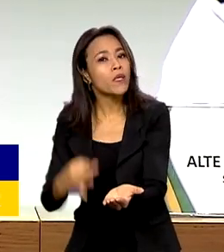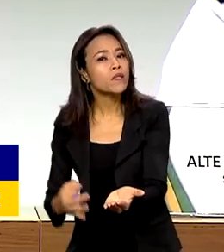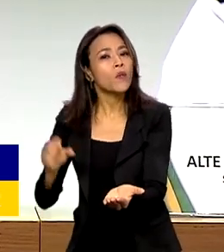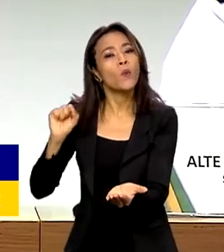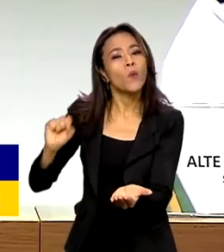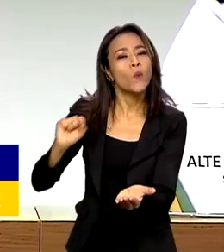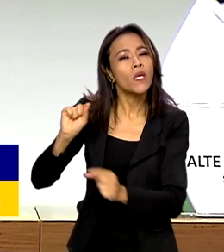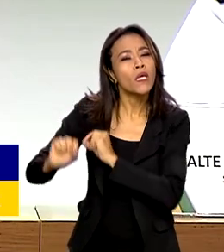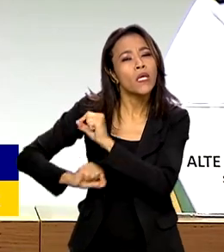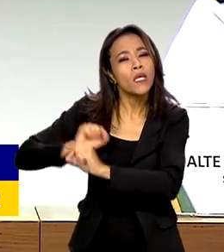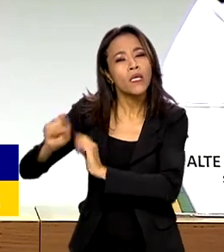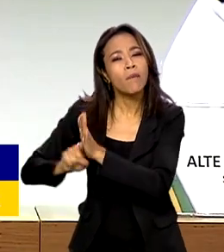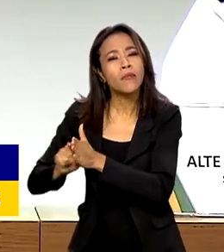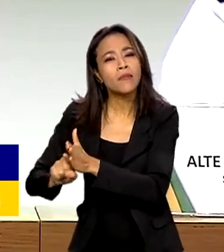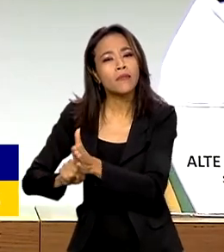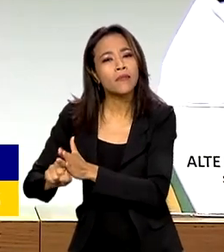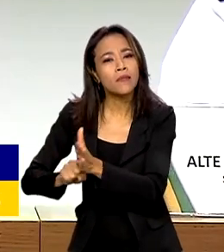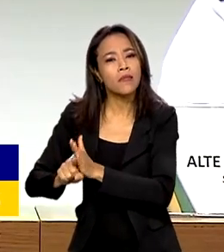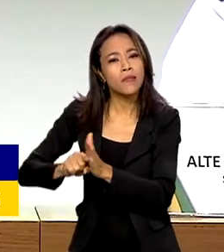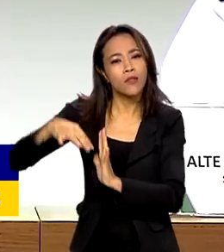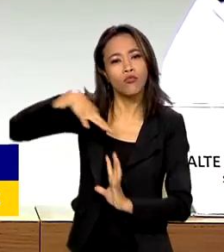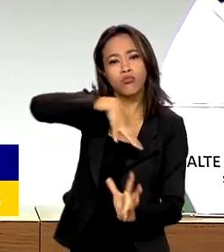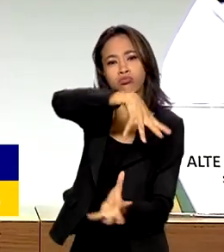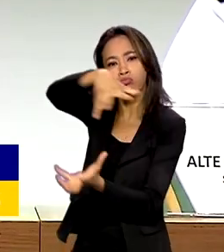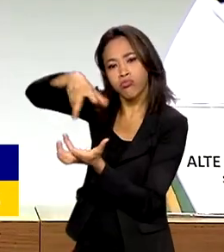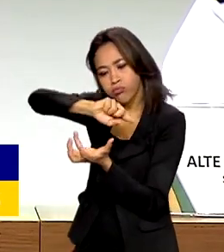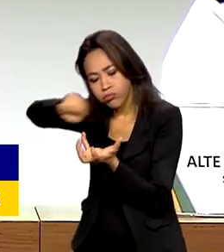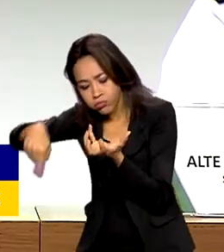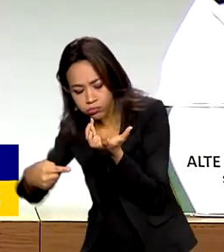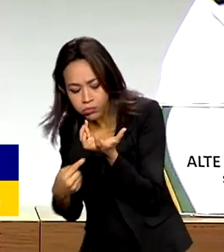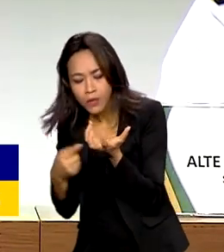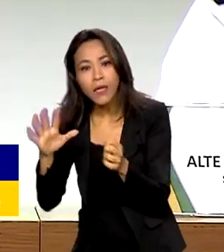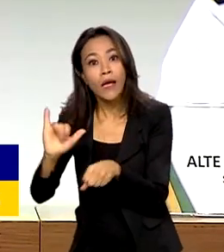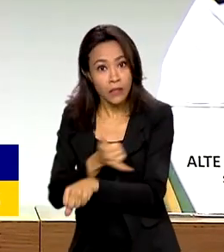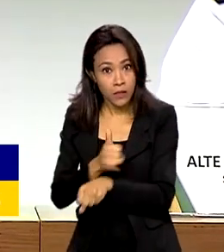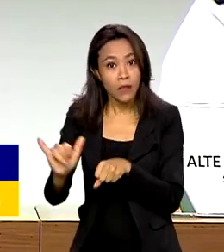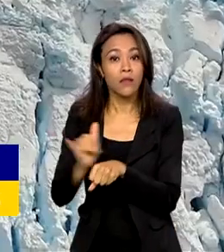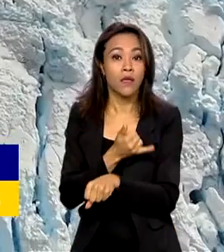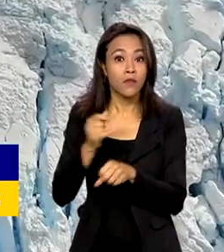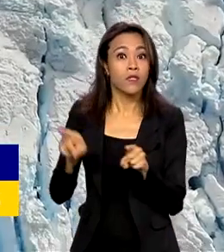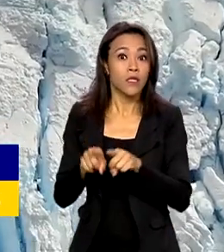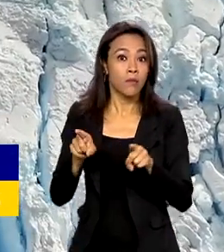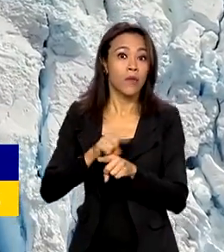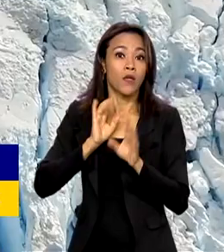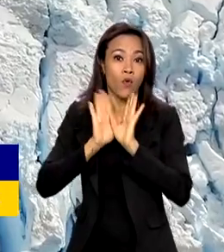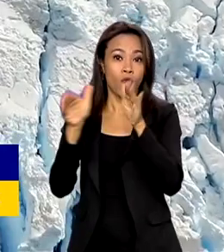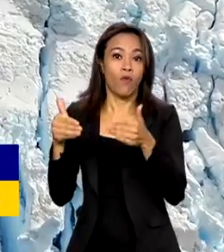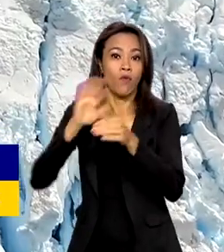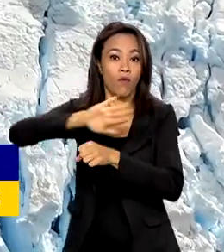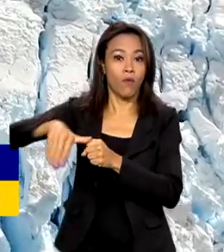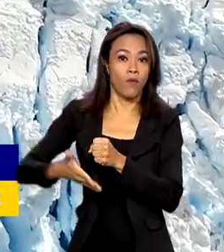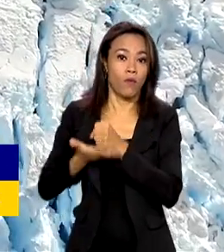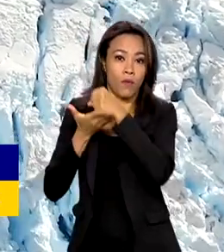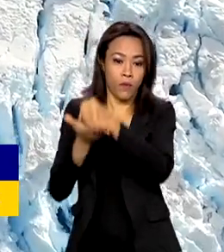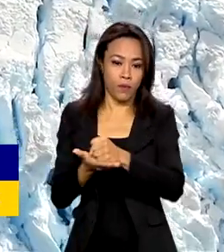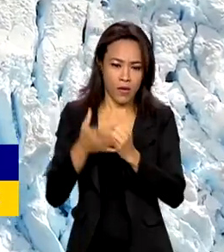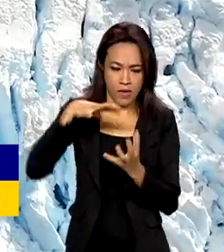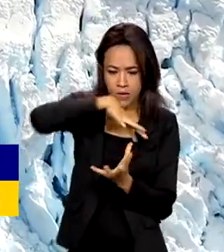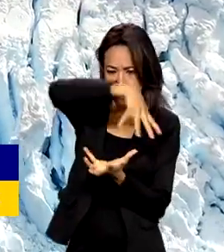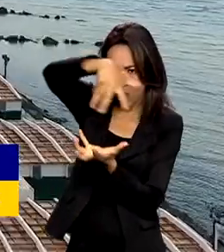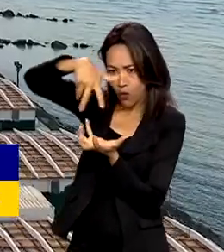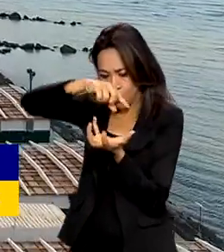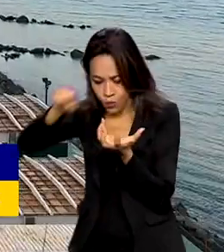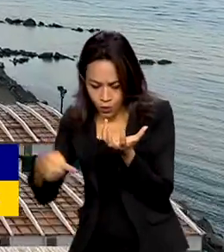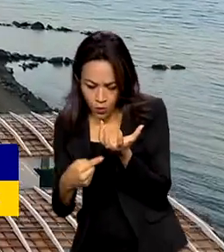pesquisa desenvolvida no continente antártico do ponto de vista estratégico e da sustentabilidade. A Antártica não pertence a nenhuma